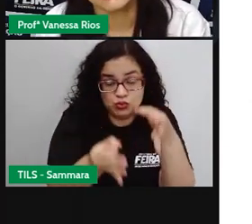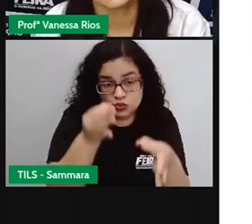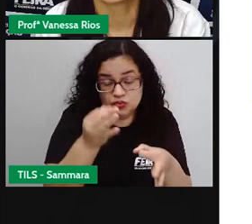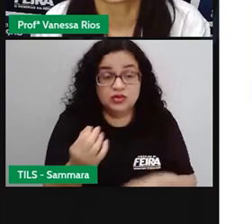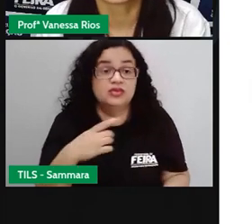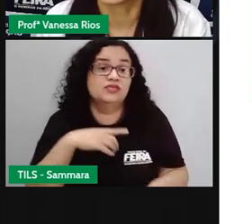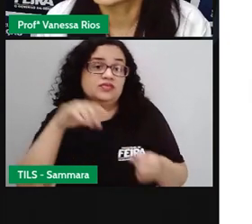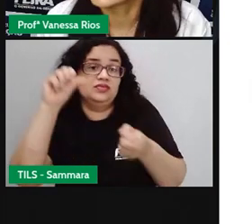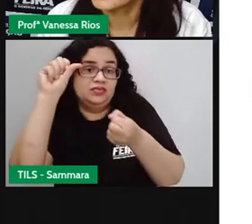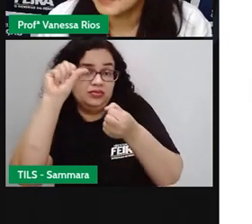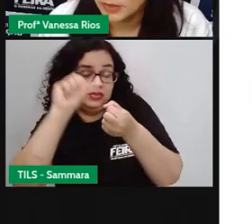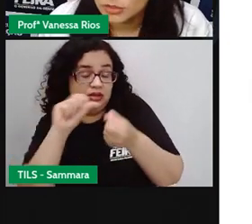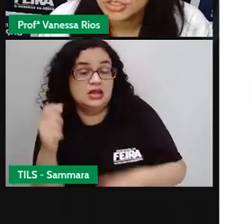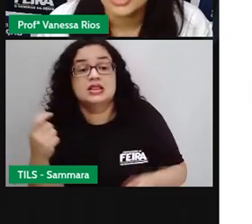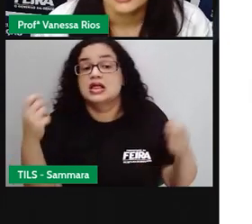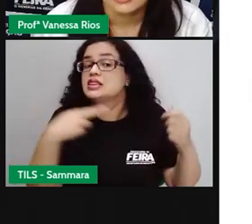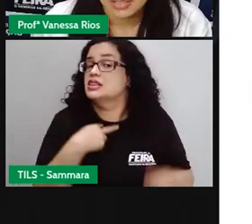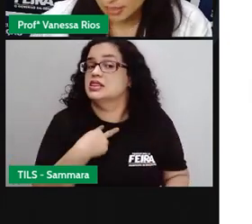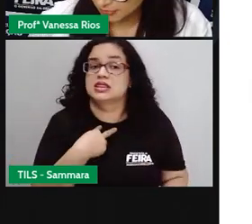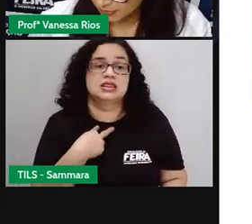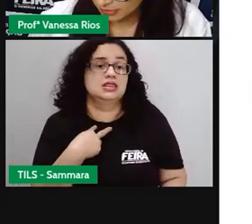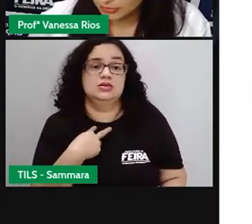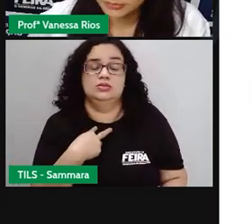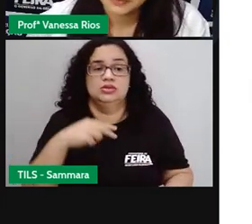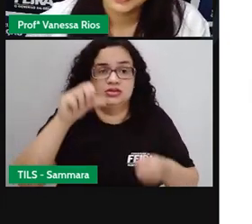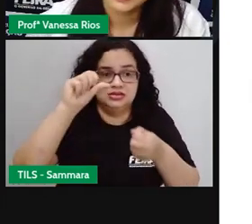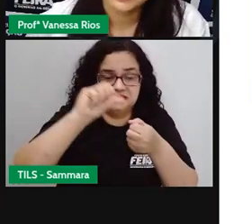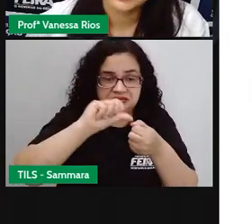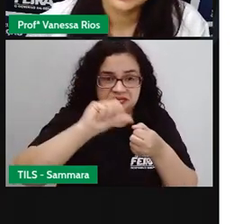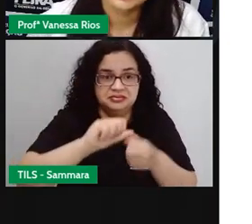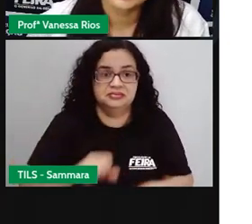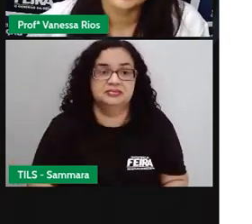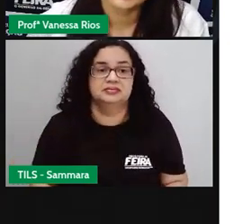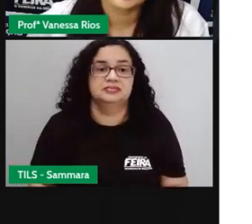deve ser feito, aquilo que não pode ser feito.